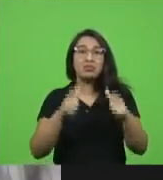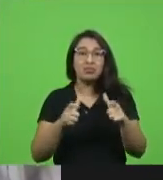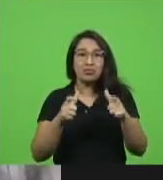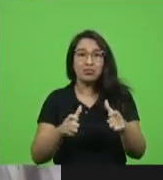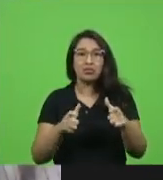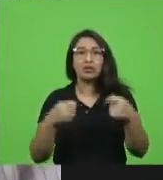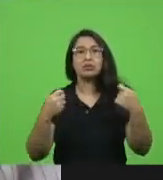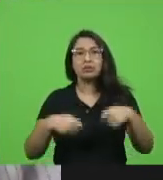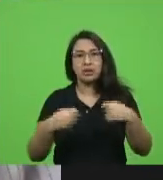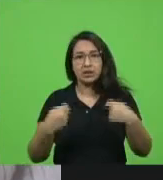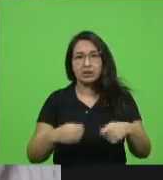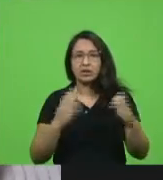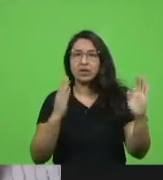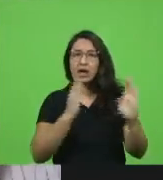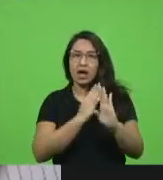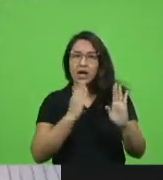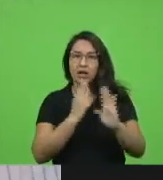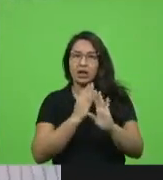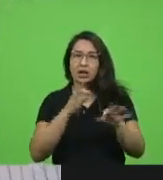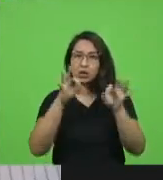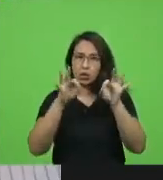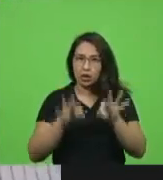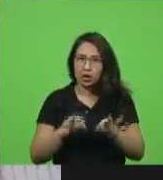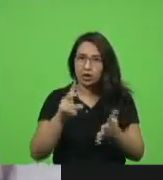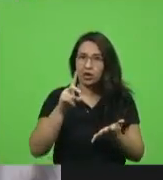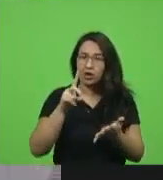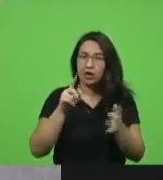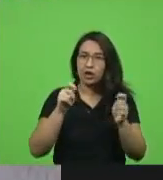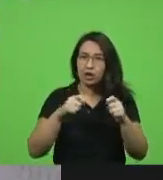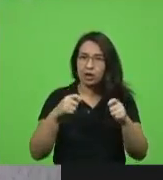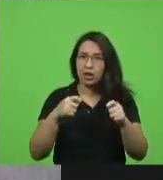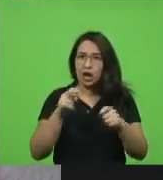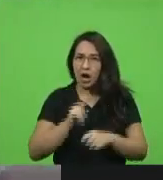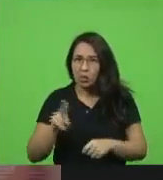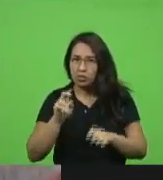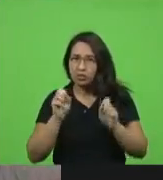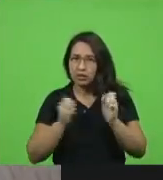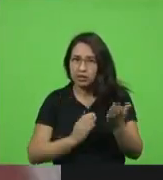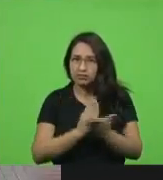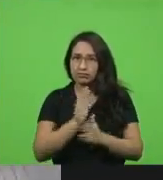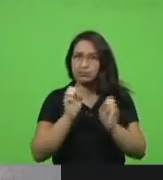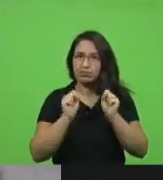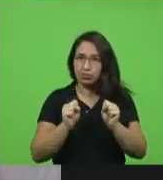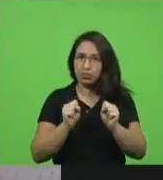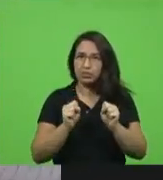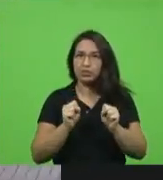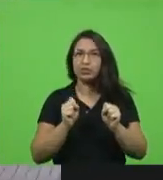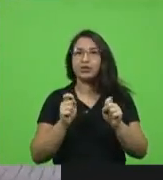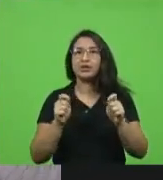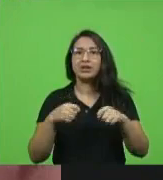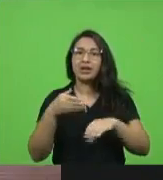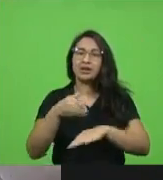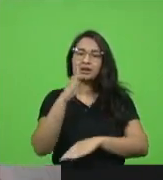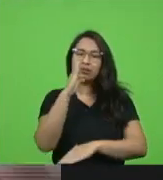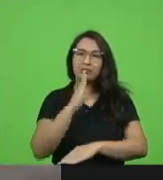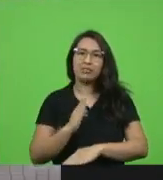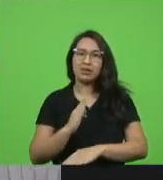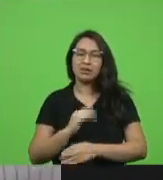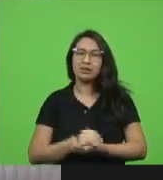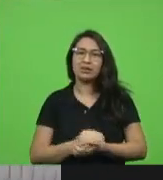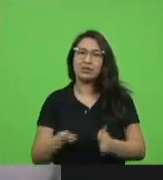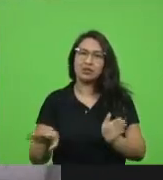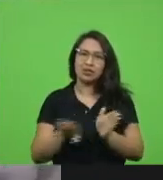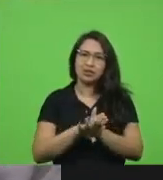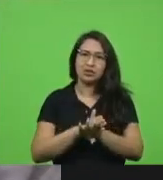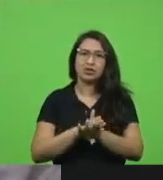comprovada pela nossa organização de saúde brasileira que ela possa entrar no nosso país que ela venha que ela